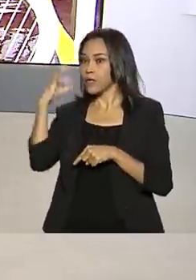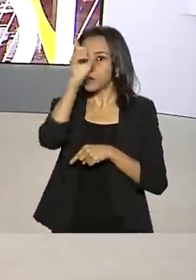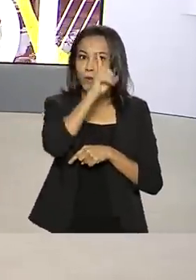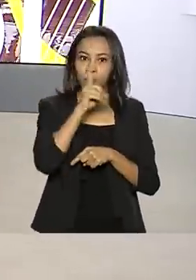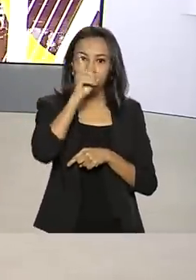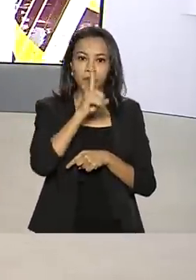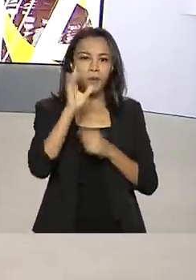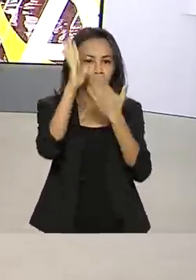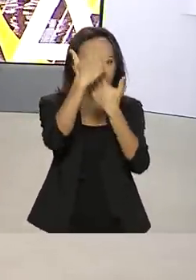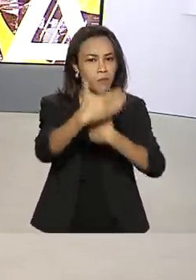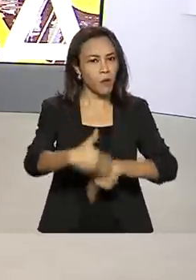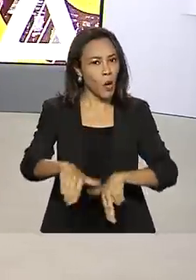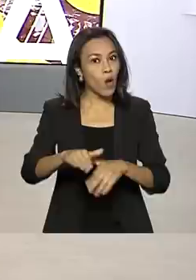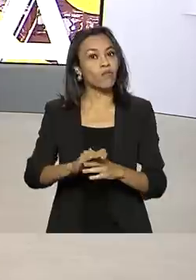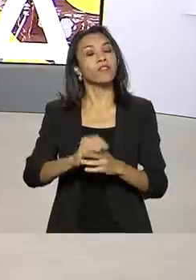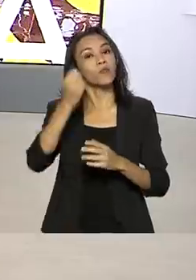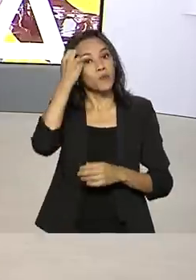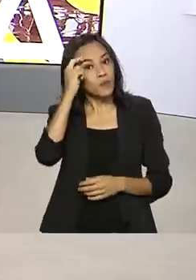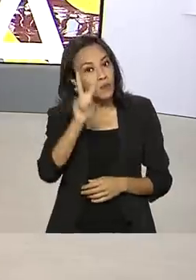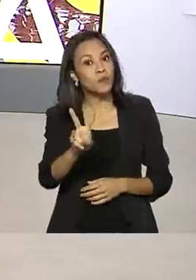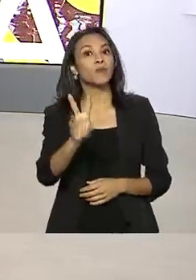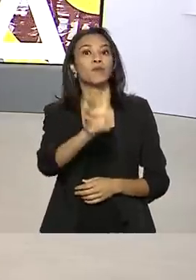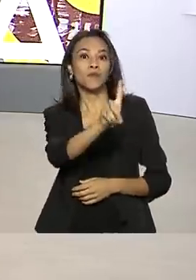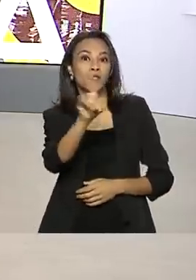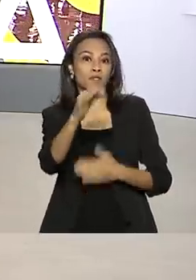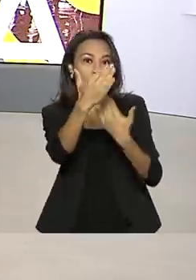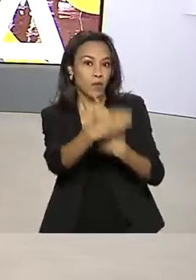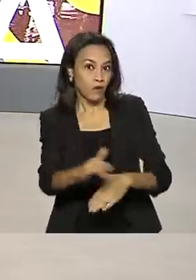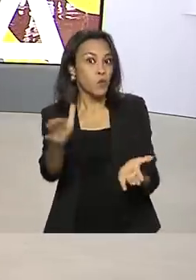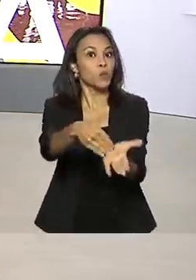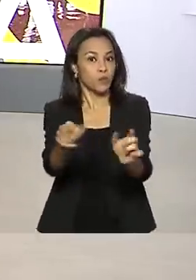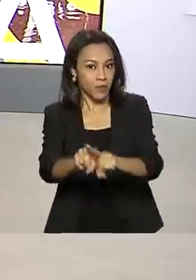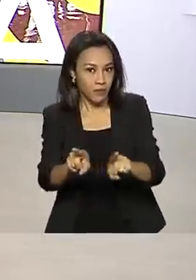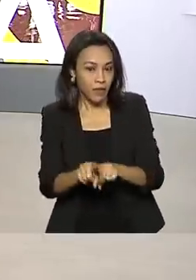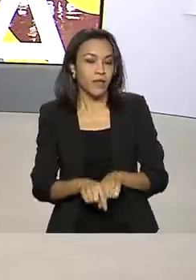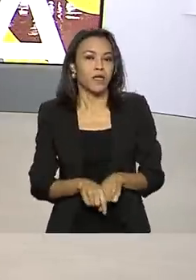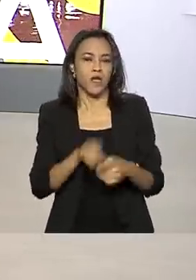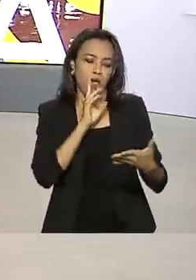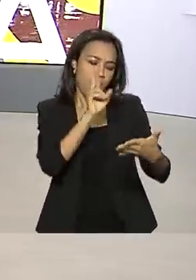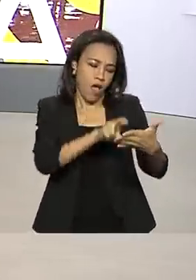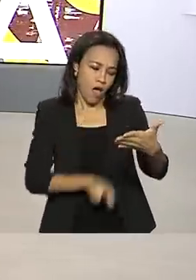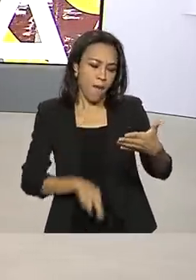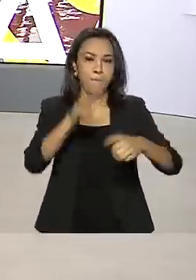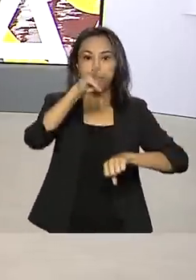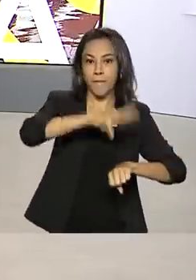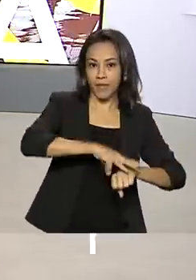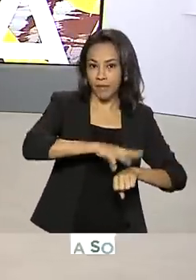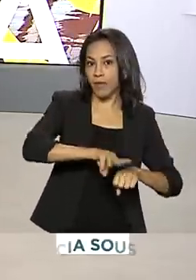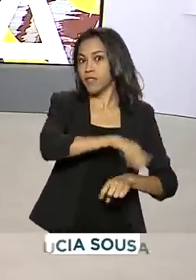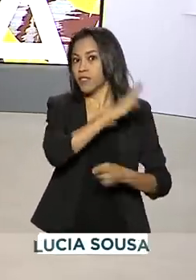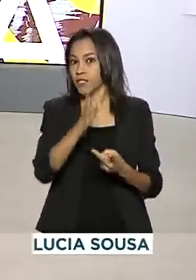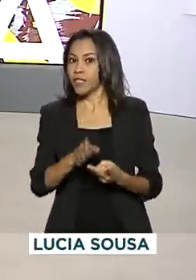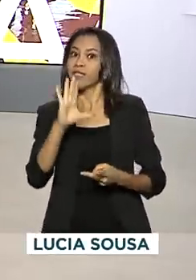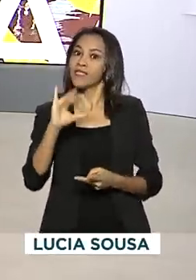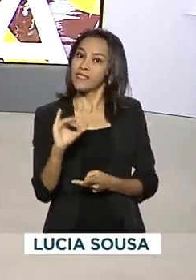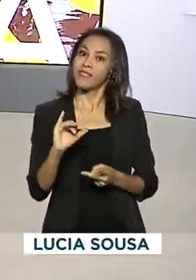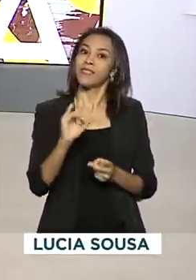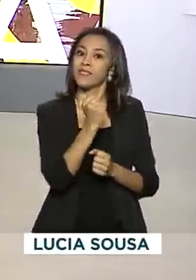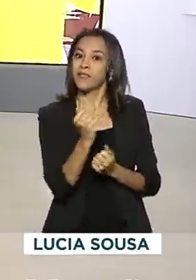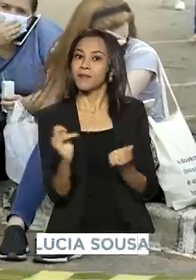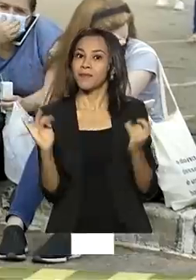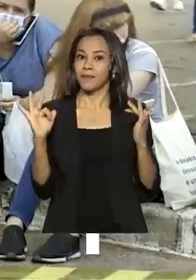as provas do segundo e último dia do Enem. Os estudantes responderam a questões de matemática e ciências da natureza.